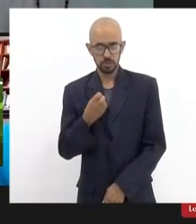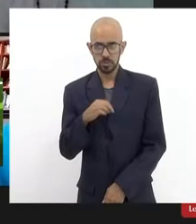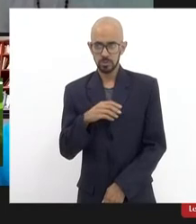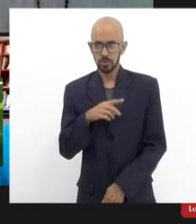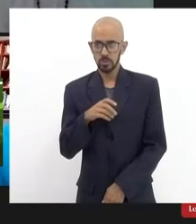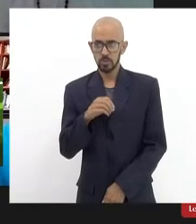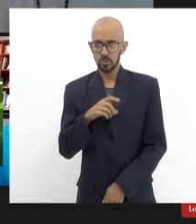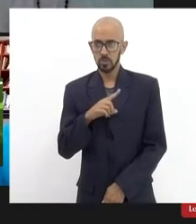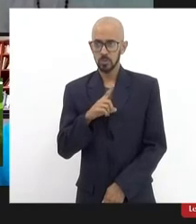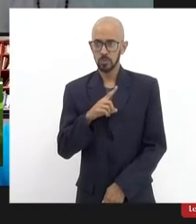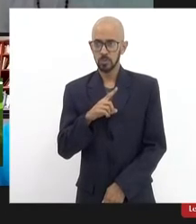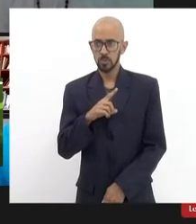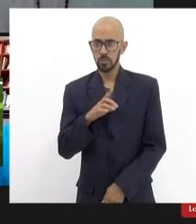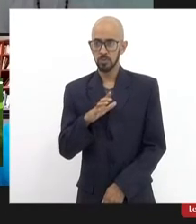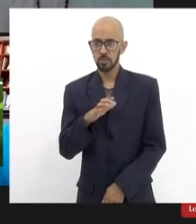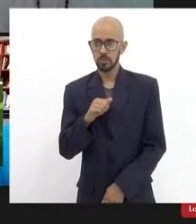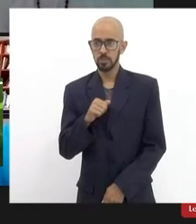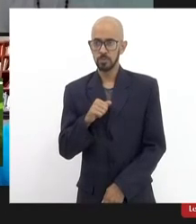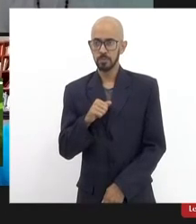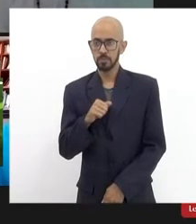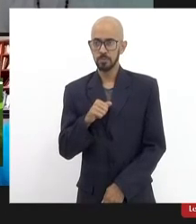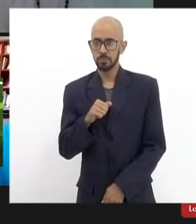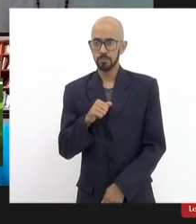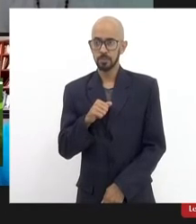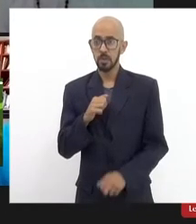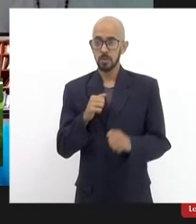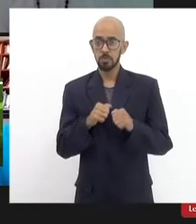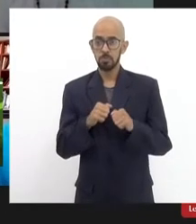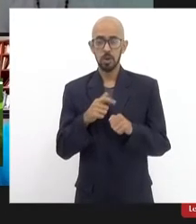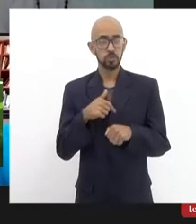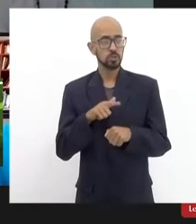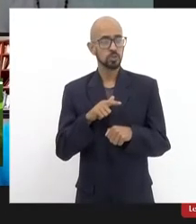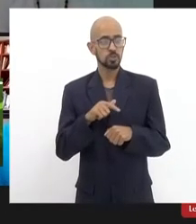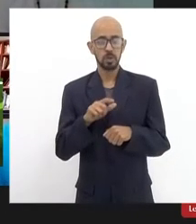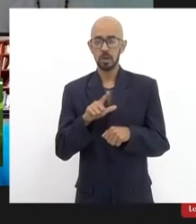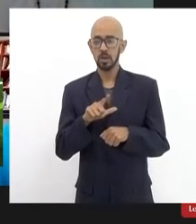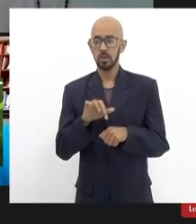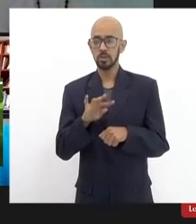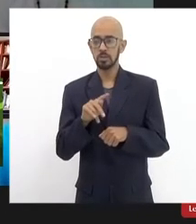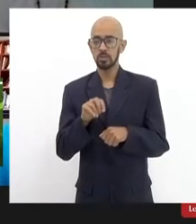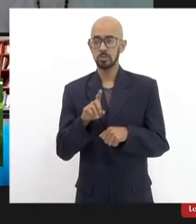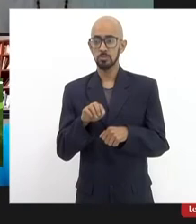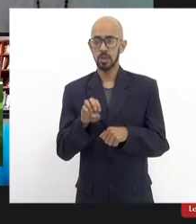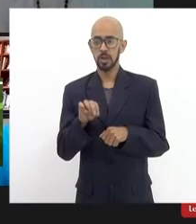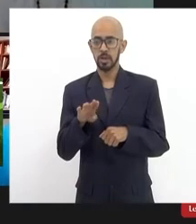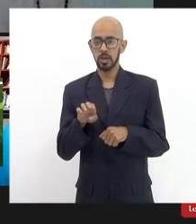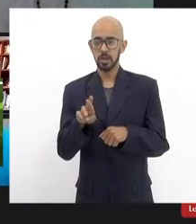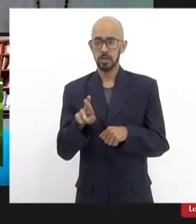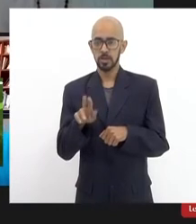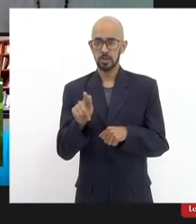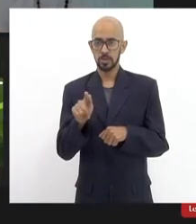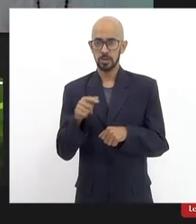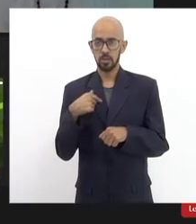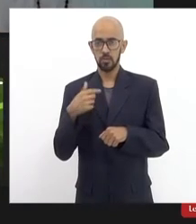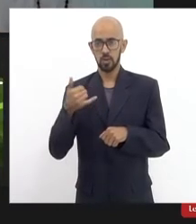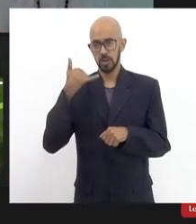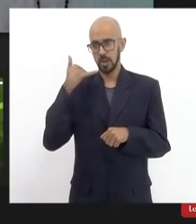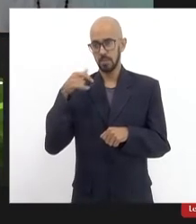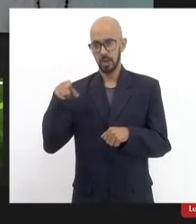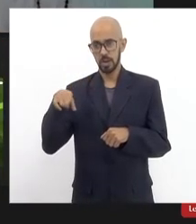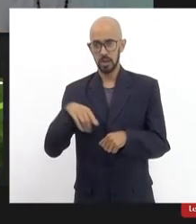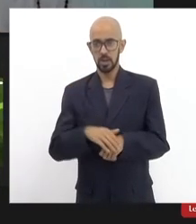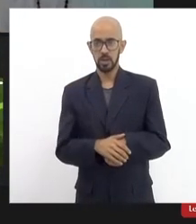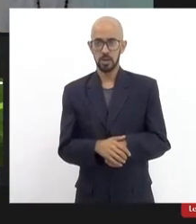ela tá na sala mas pode passar para o Lindbergh eu vou fazer contato privado com ela inversão comandante Lindbergh